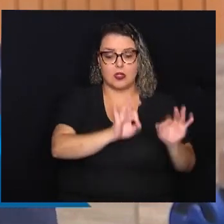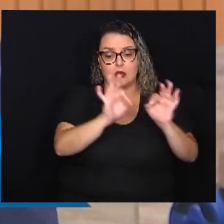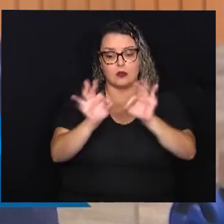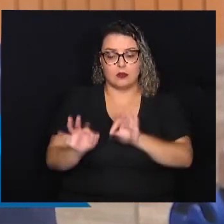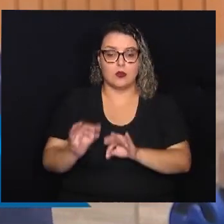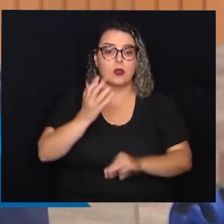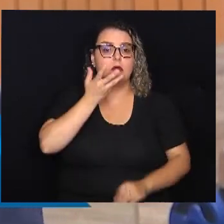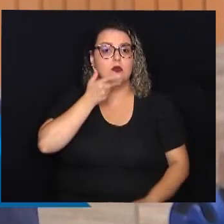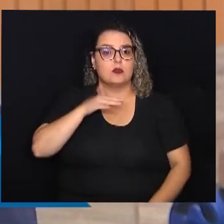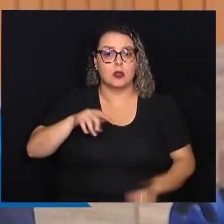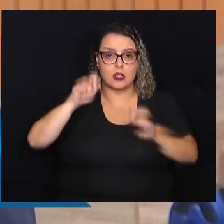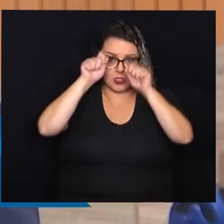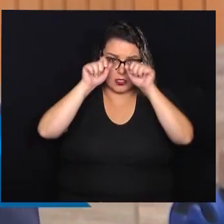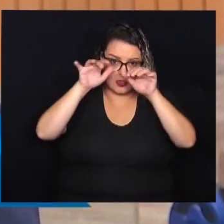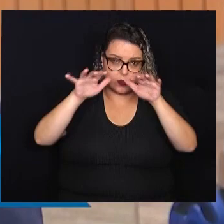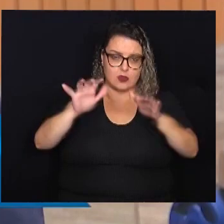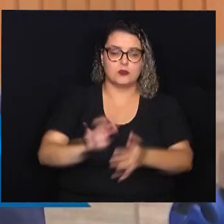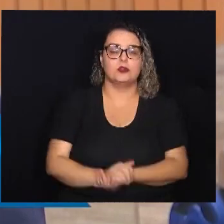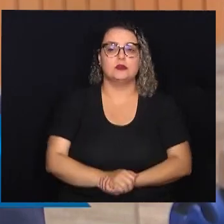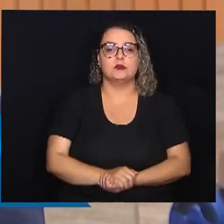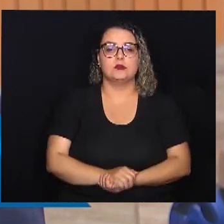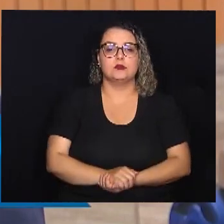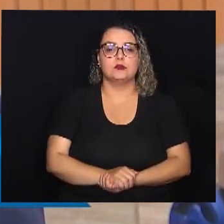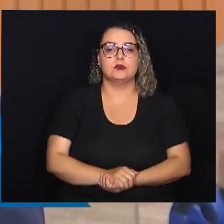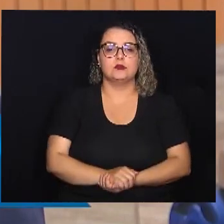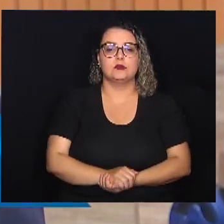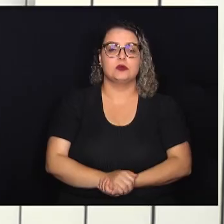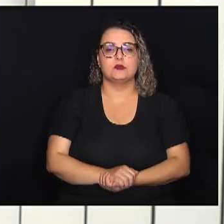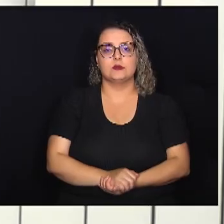está liberado para acompanhar uma criança com autismo.